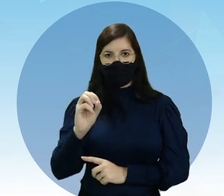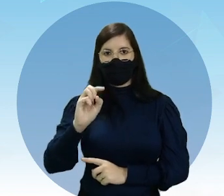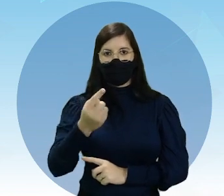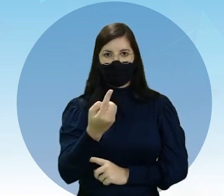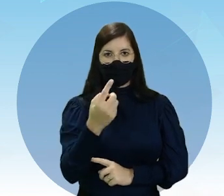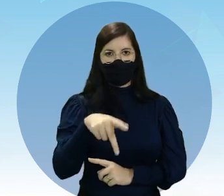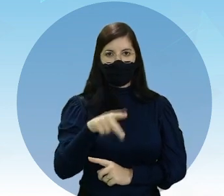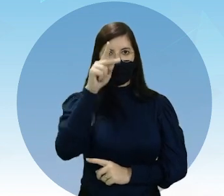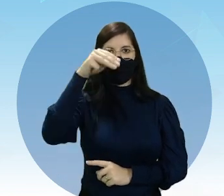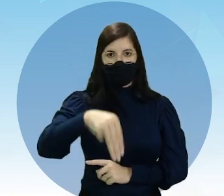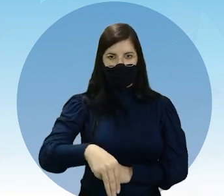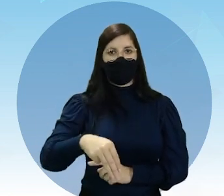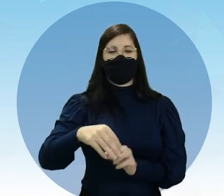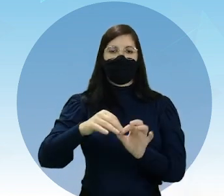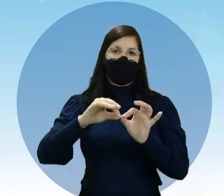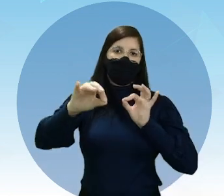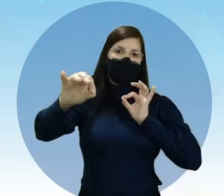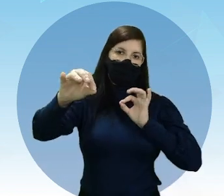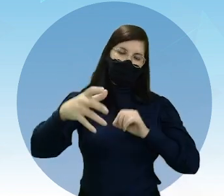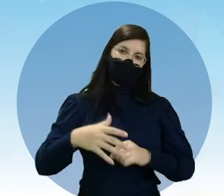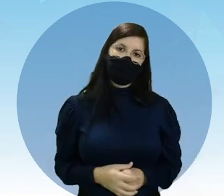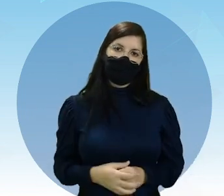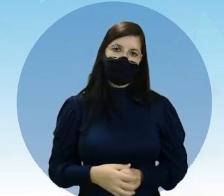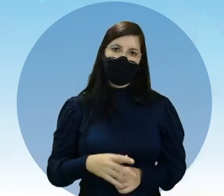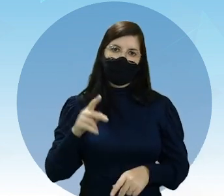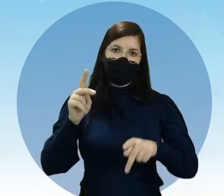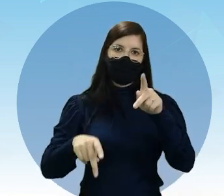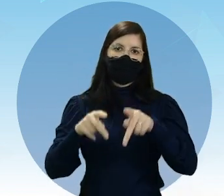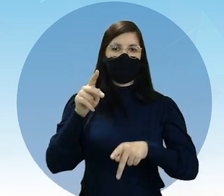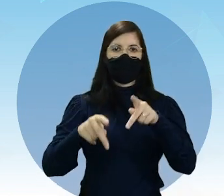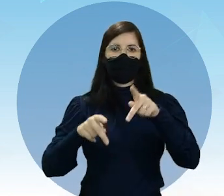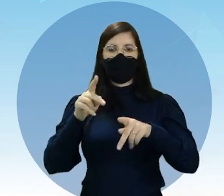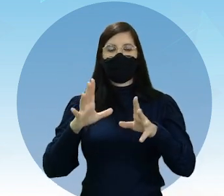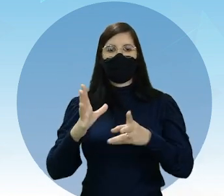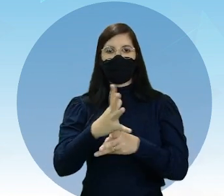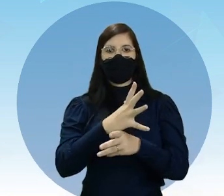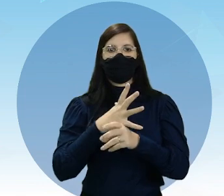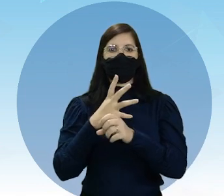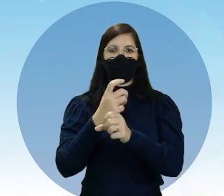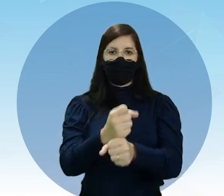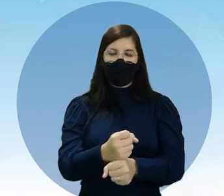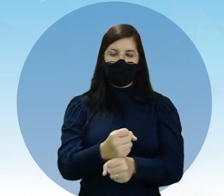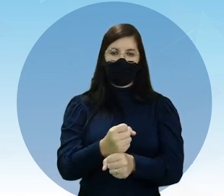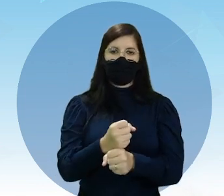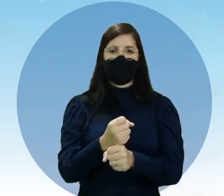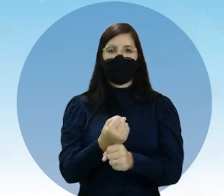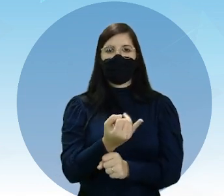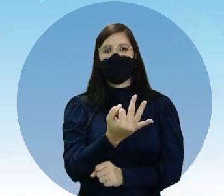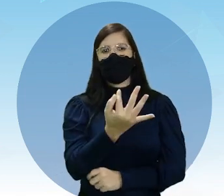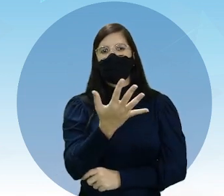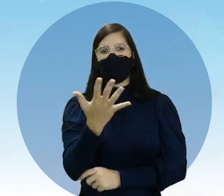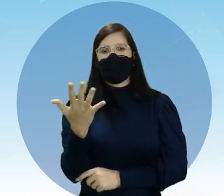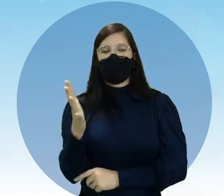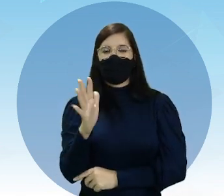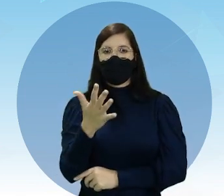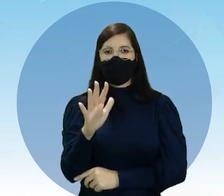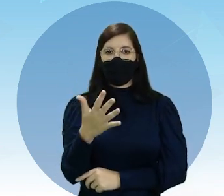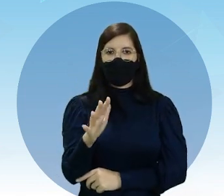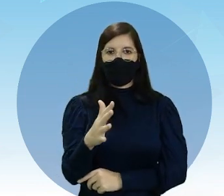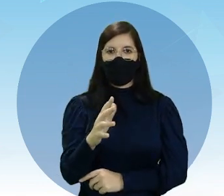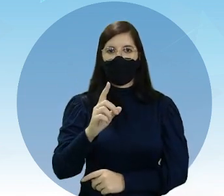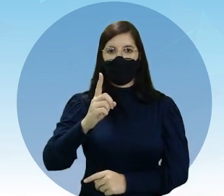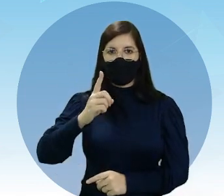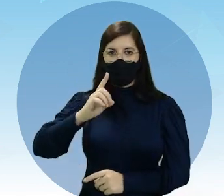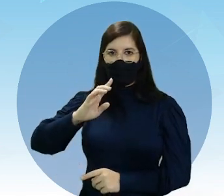quilômetros quadrados. E a população do continente, ela é estimada em